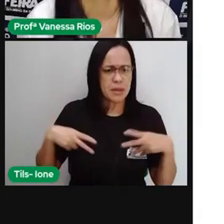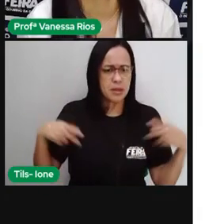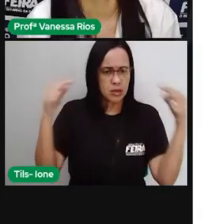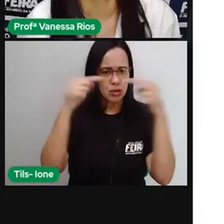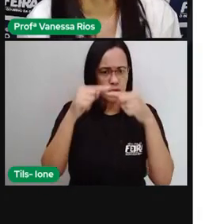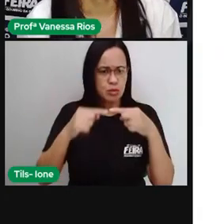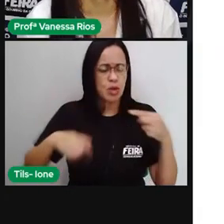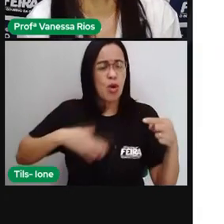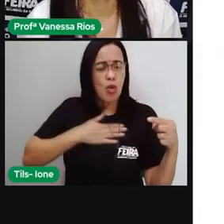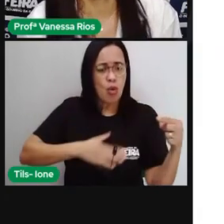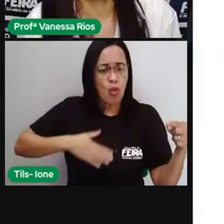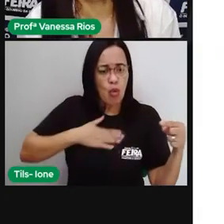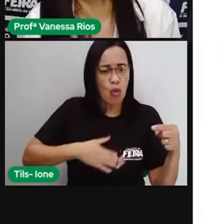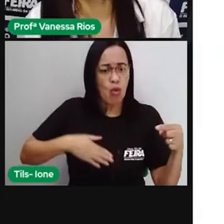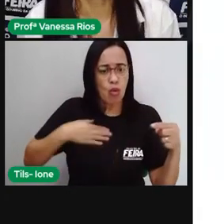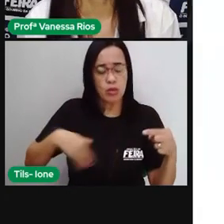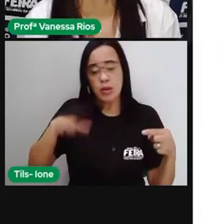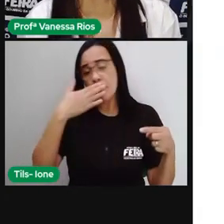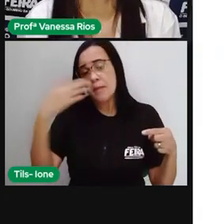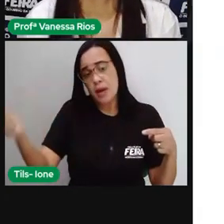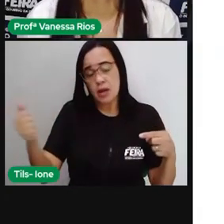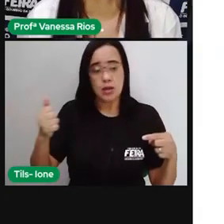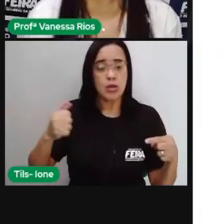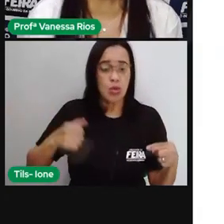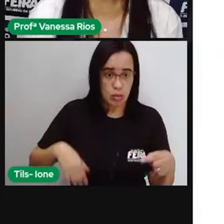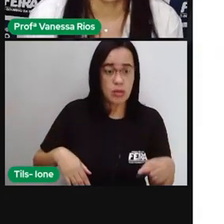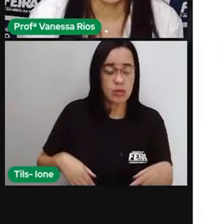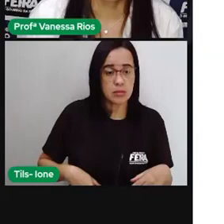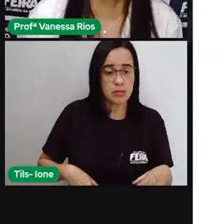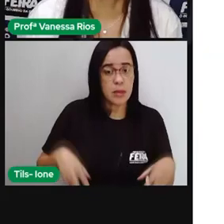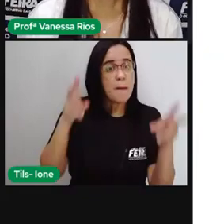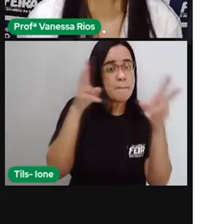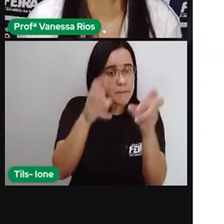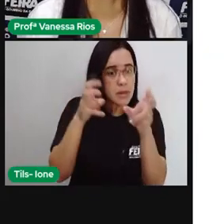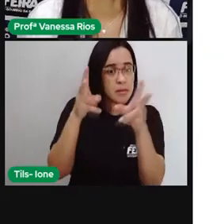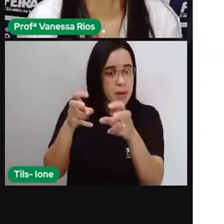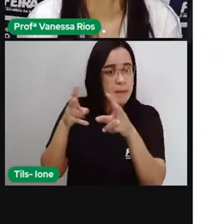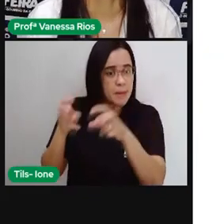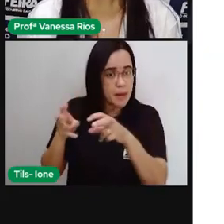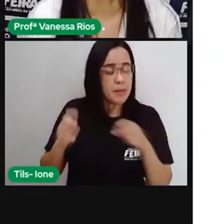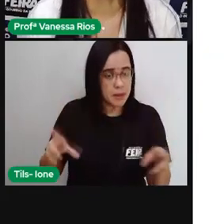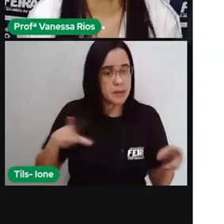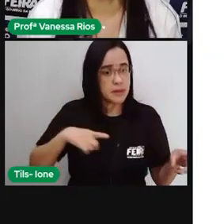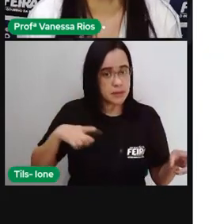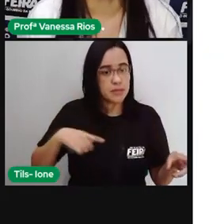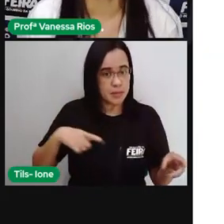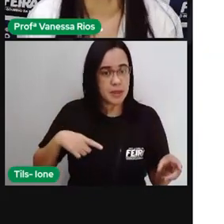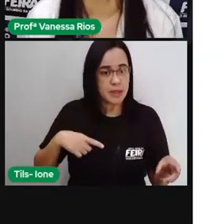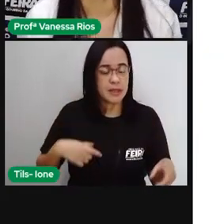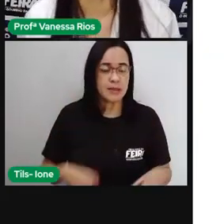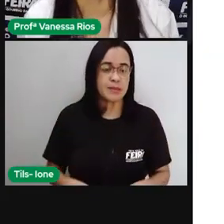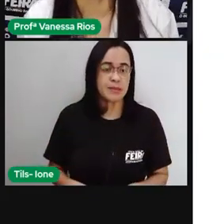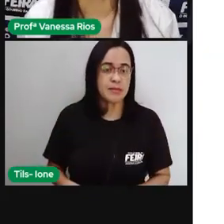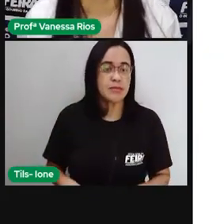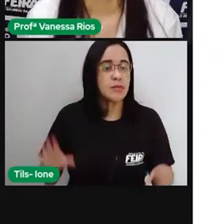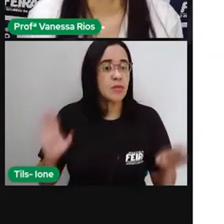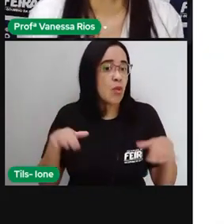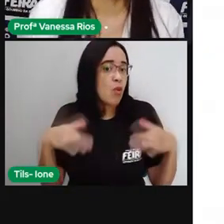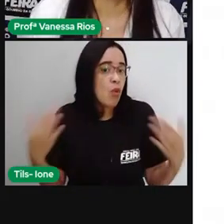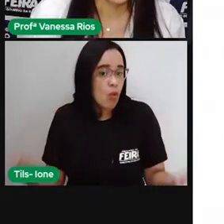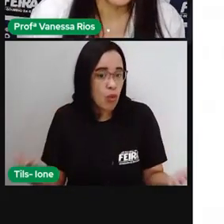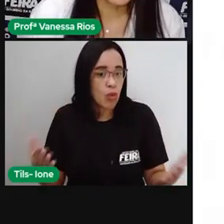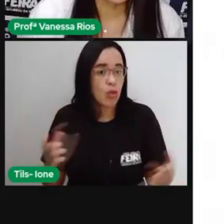naquilo que a gente prefere, naquilo que a gente percebe. E isso aí é muito subjetivo, ou seja, isso é